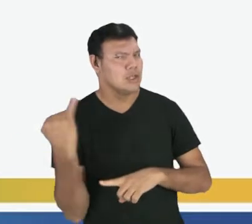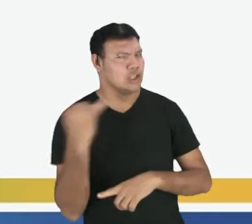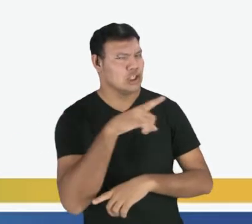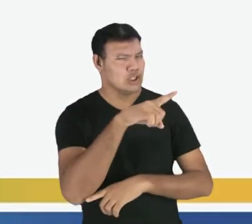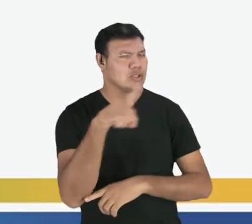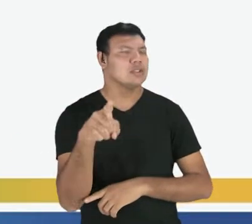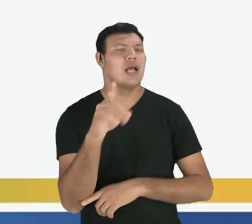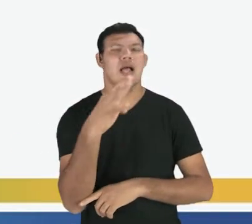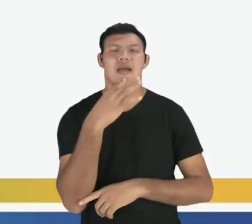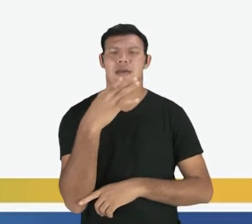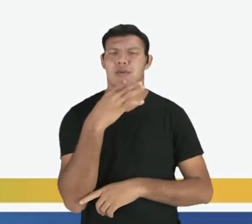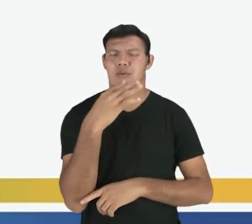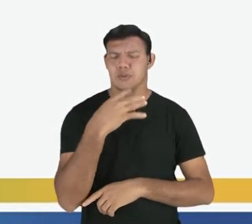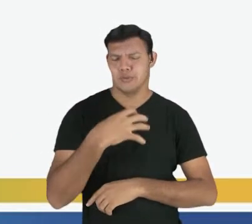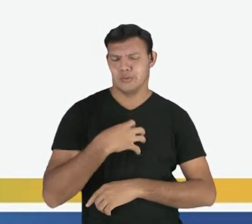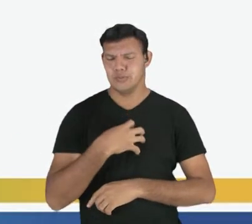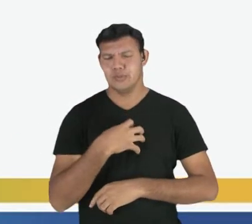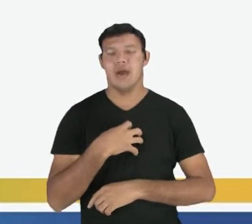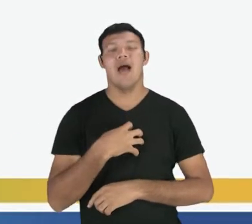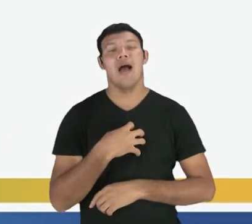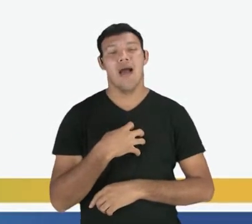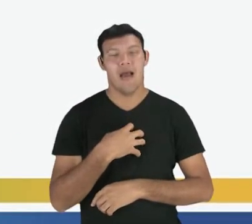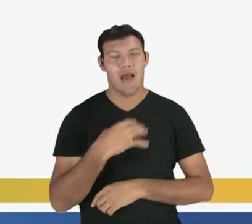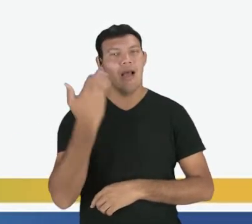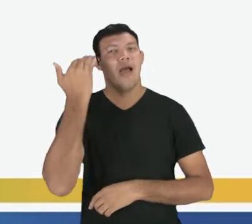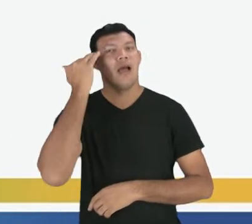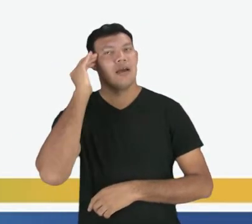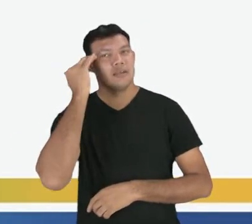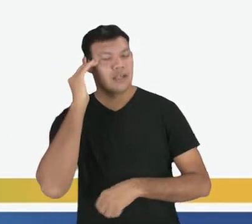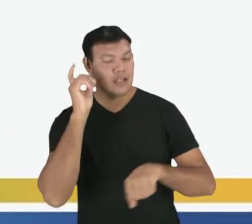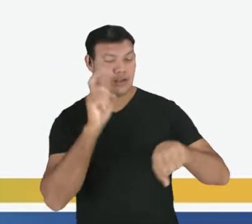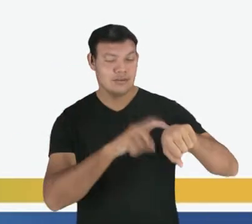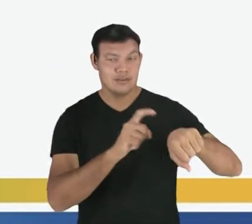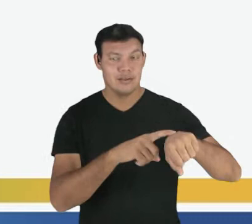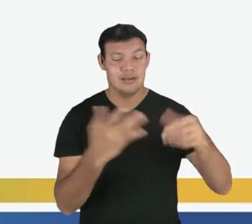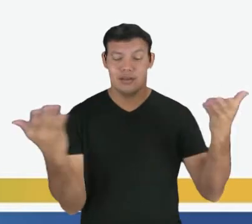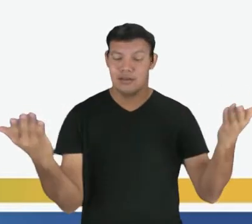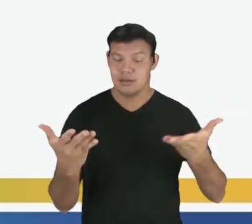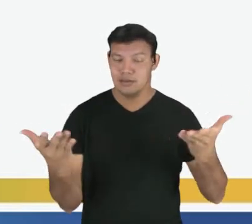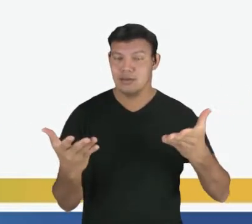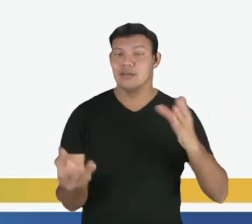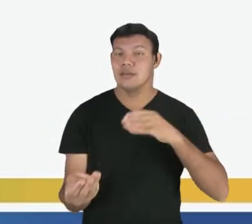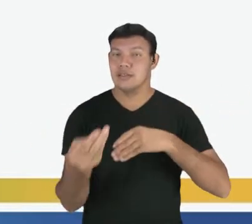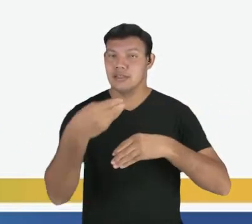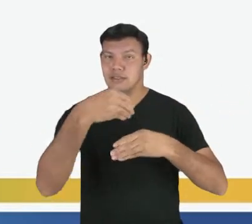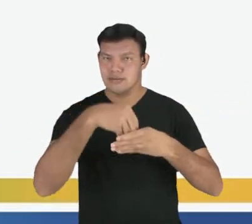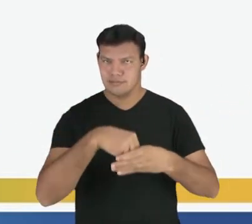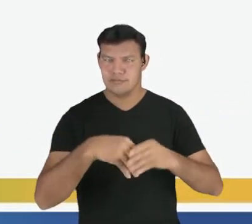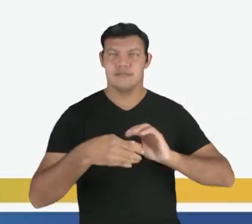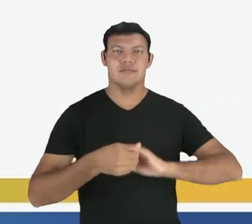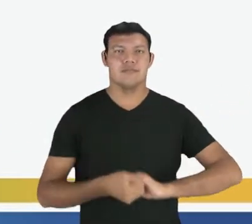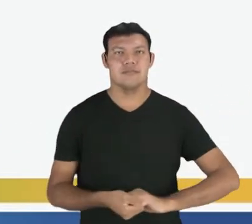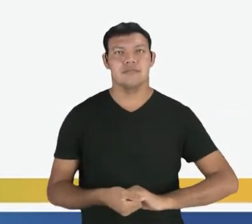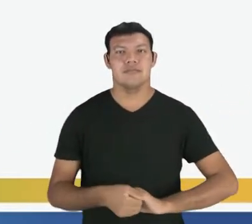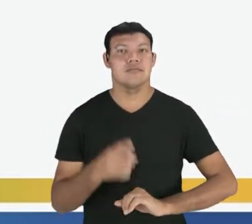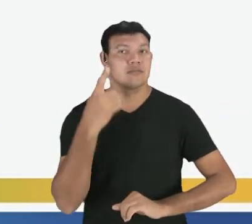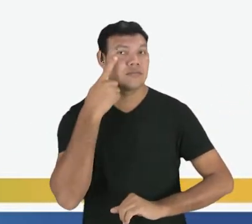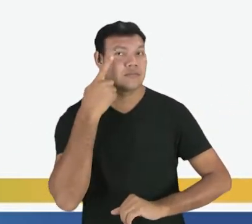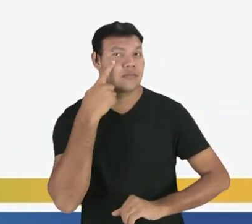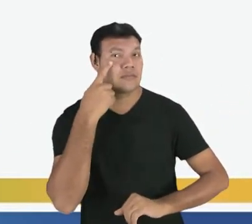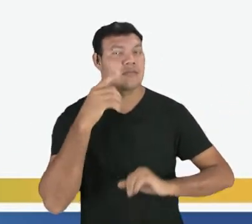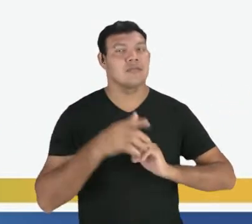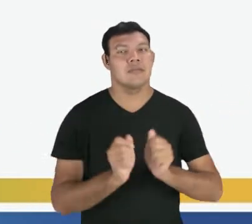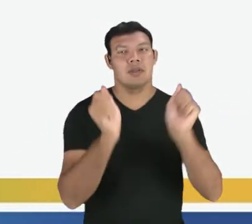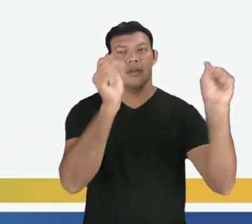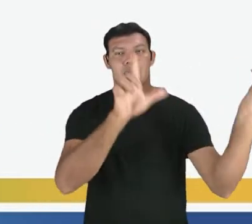você saiba o modo para você entender os tempos que existem dentro dos modos verbais. Olhem só, gente,